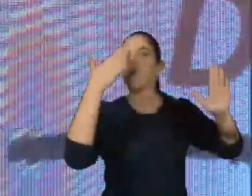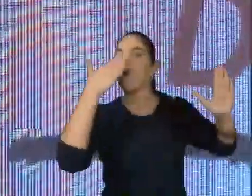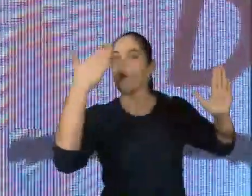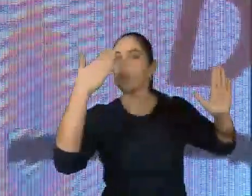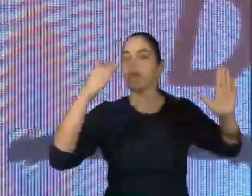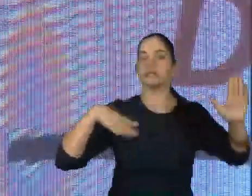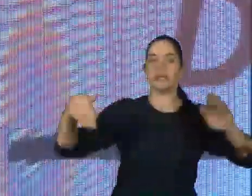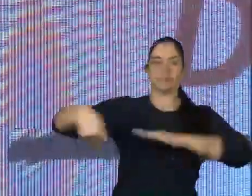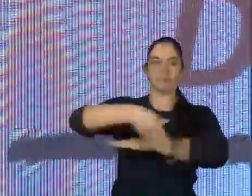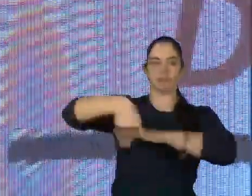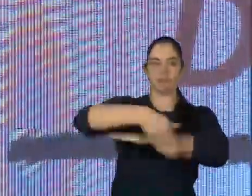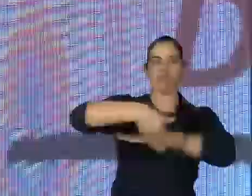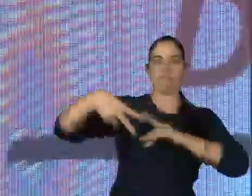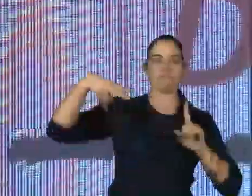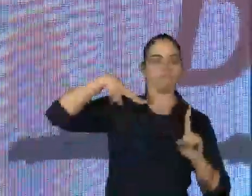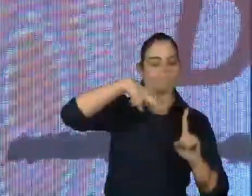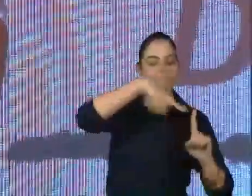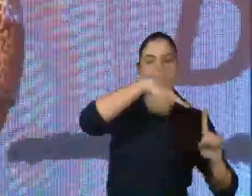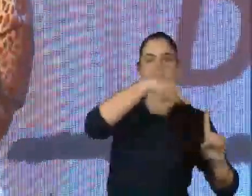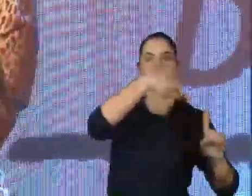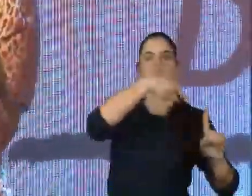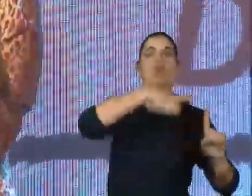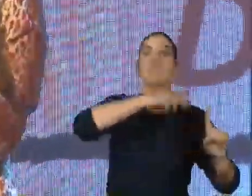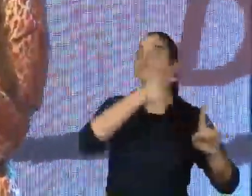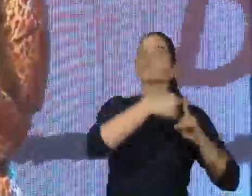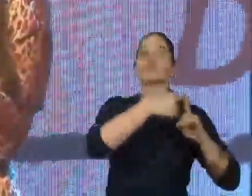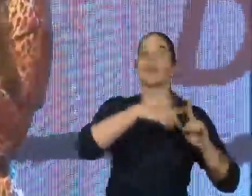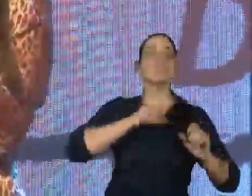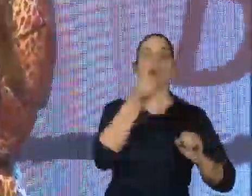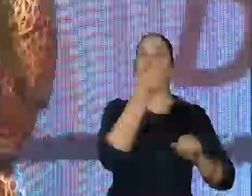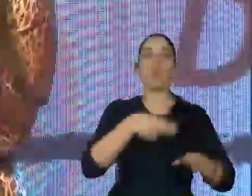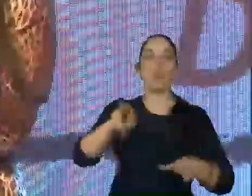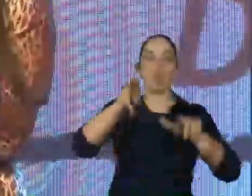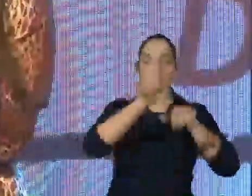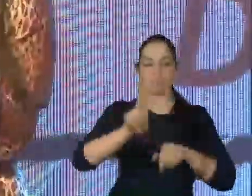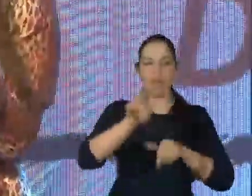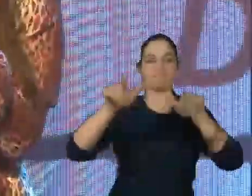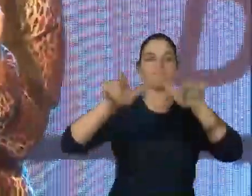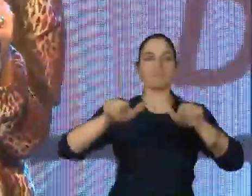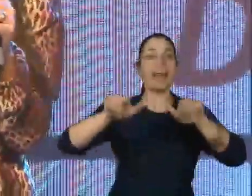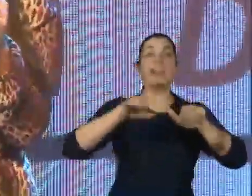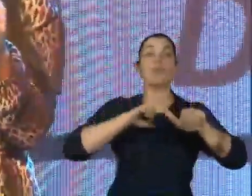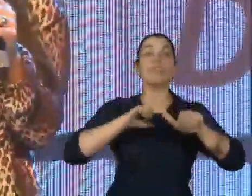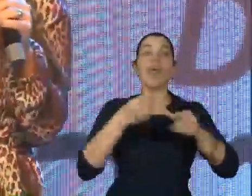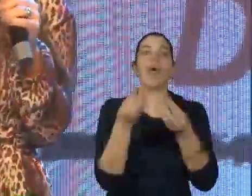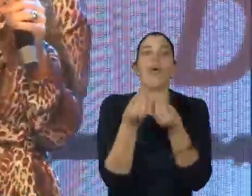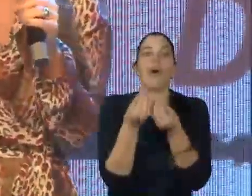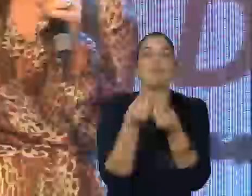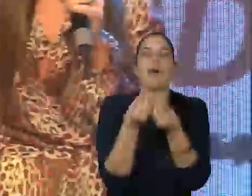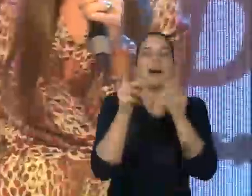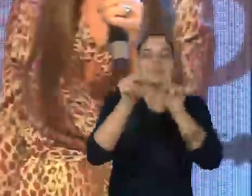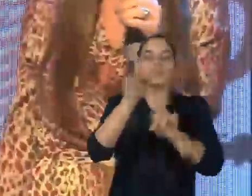e se fazerem visíveis, porque quem não aparece, quem não ocupa espaços, não existe. Então, as pessoas